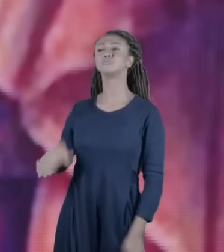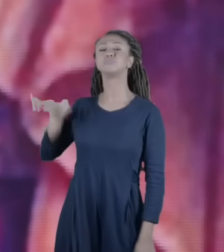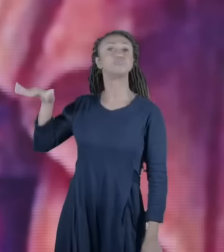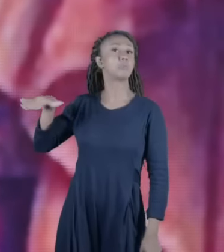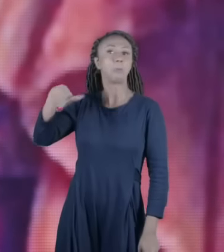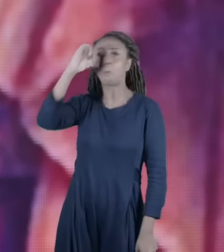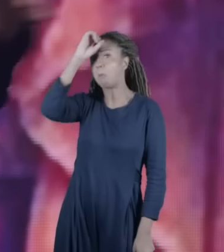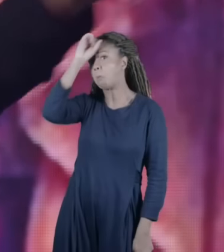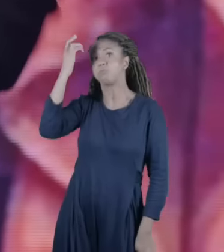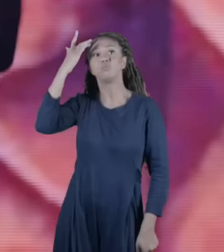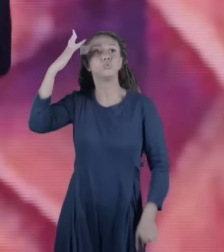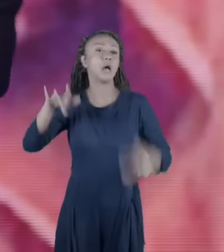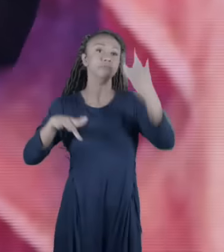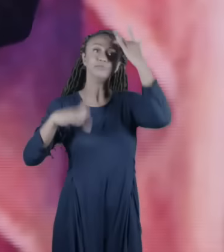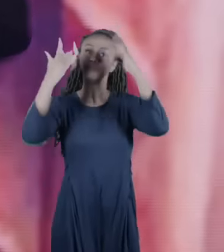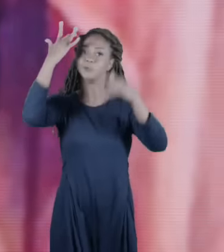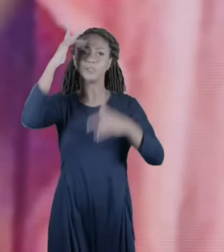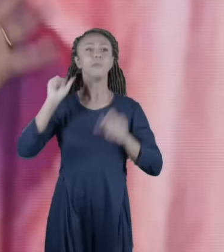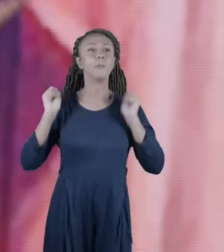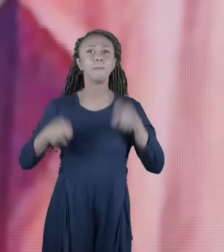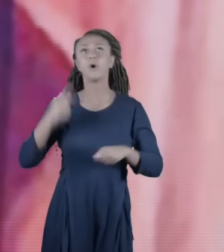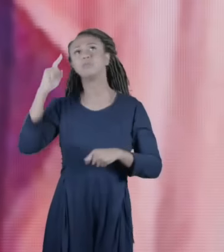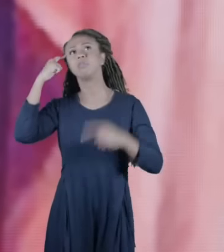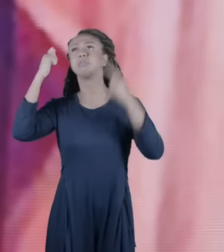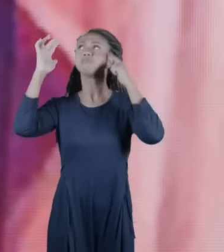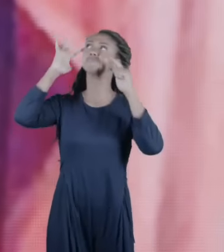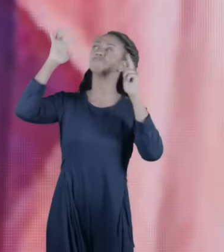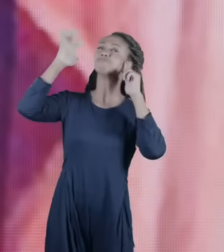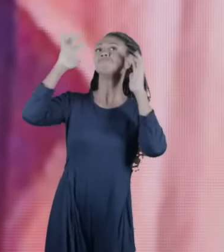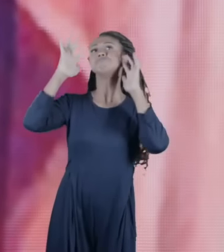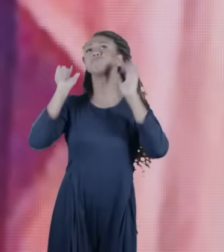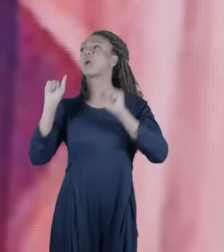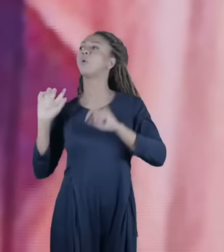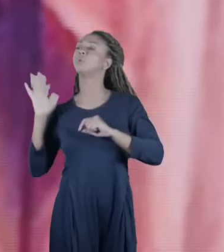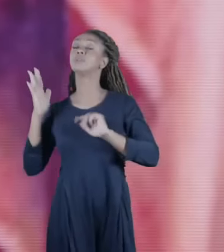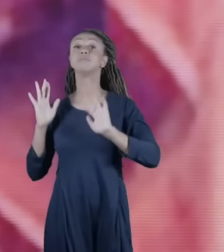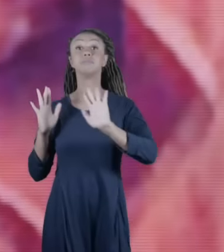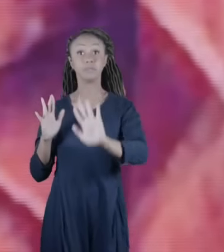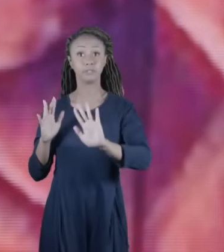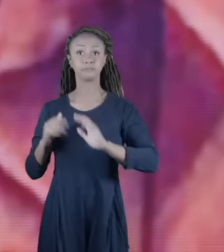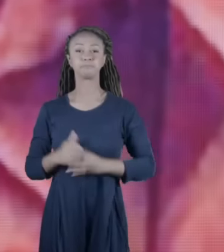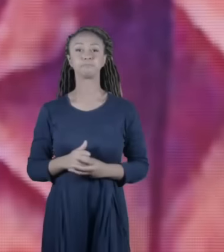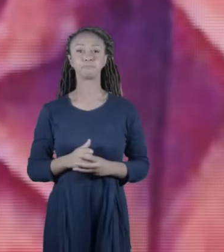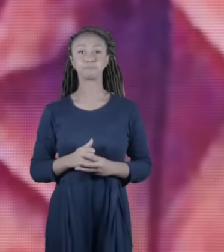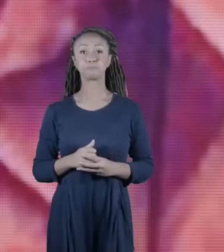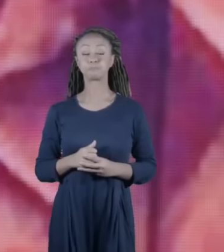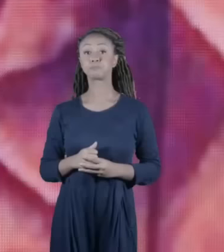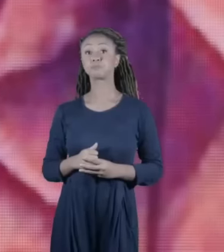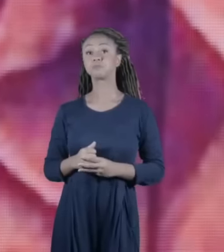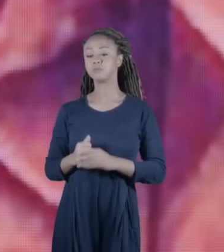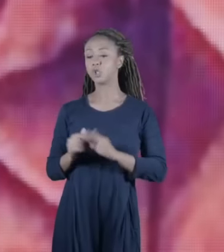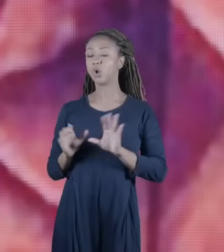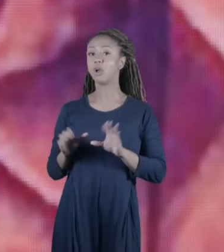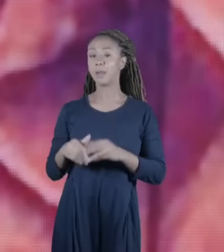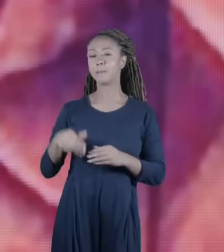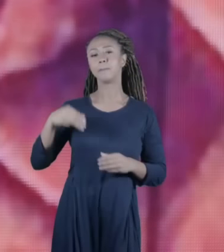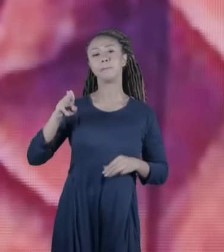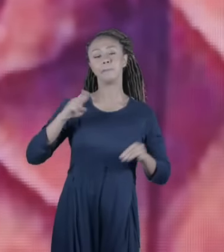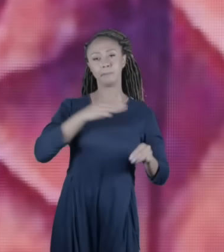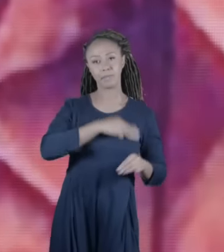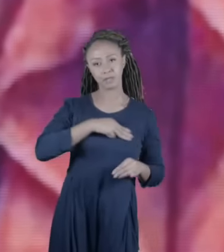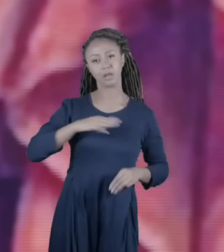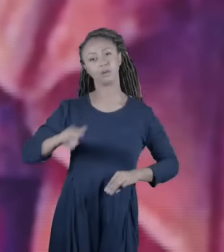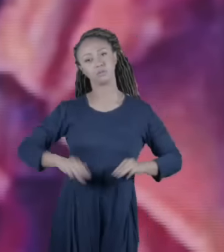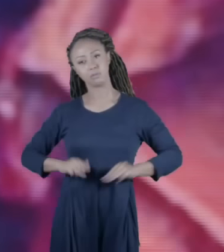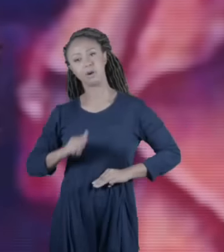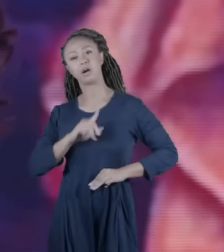mistério e a gente pode fazer aqui horas e horas falando o que aconteceu. Mas os evangelhos quando eles decidem contar da infância